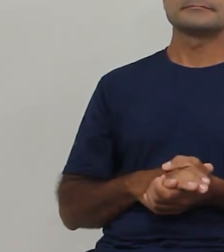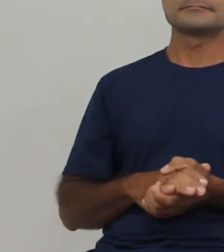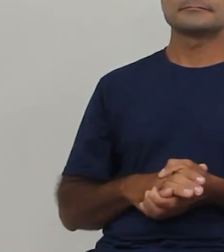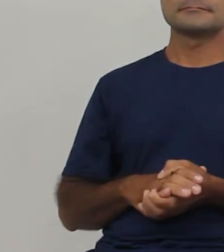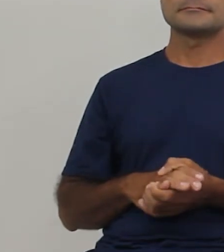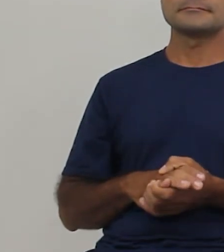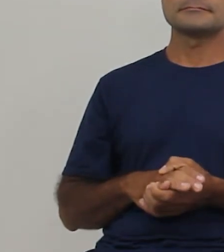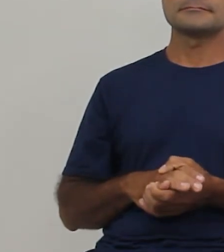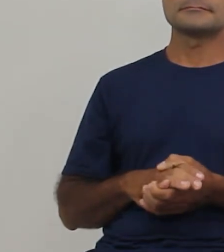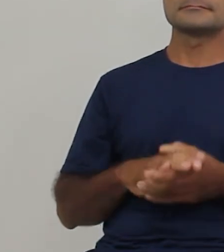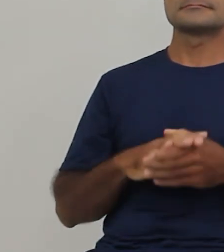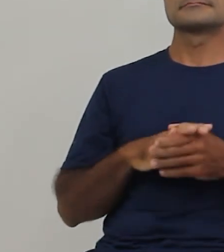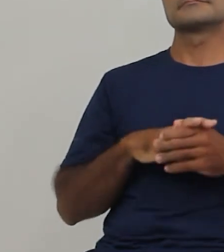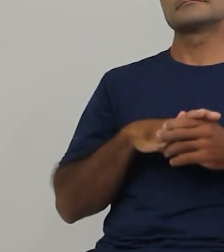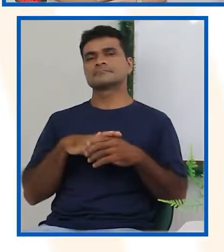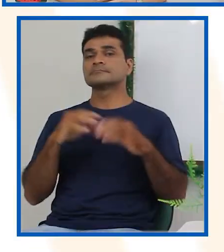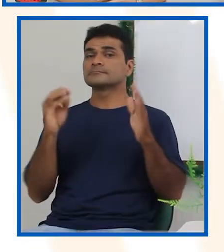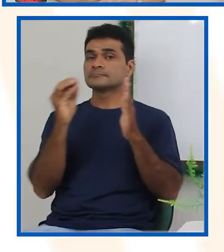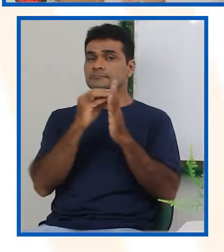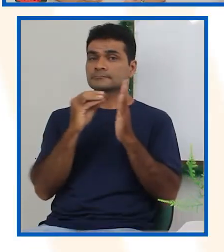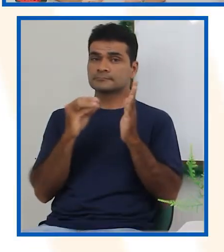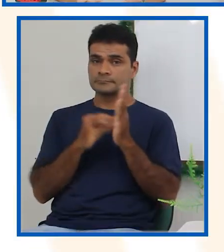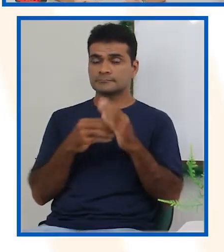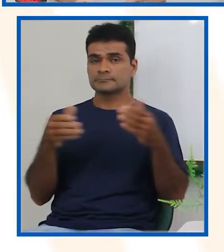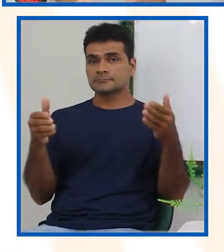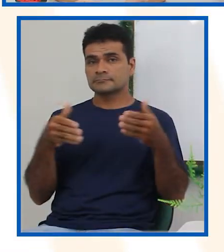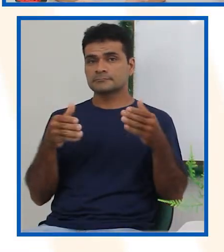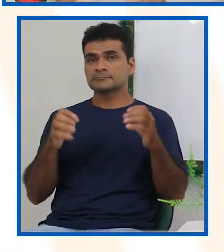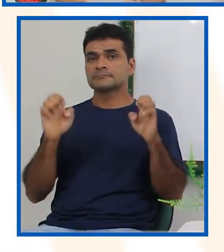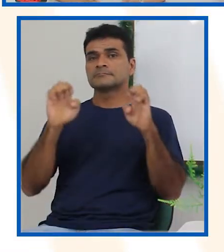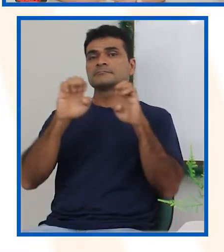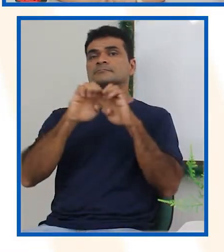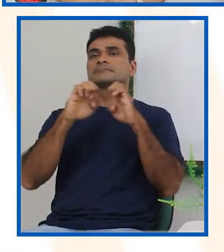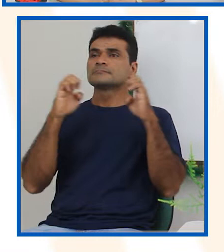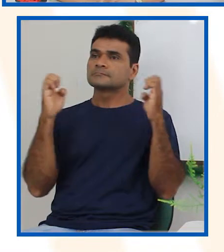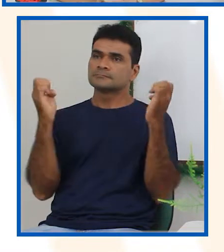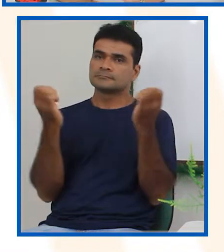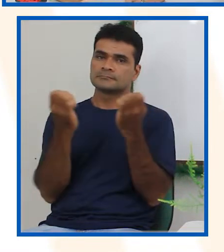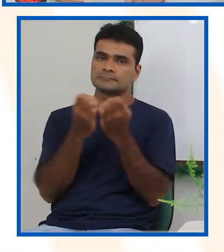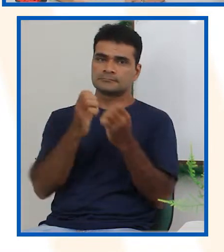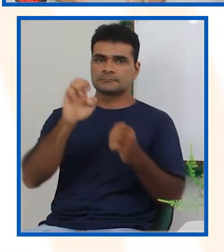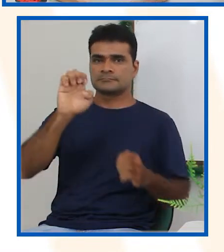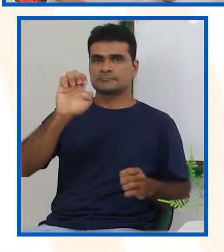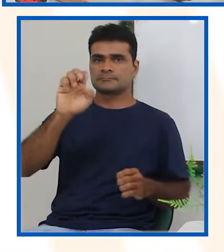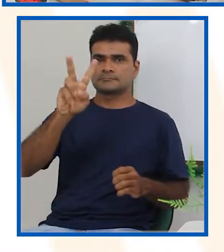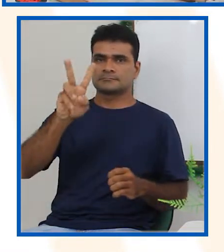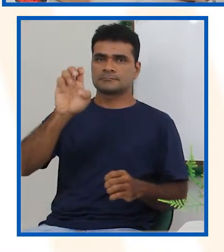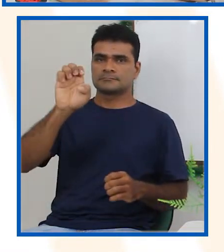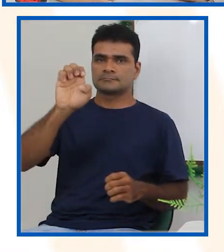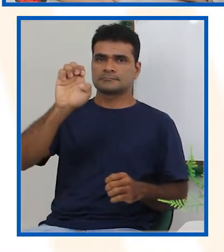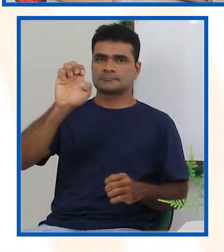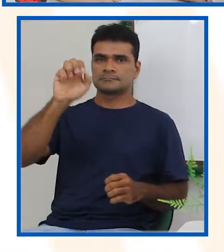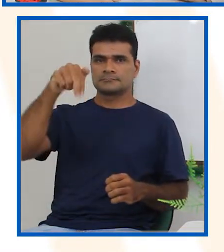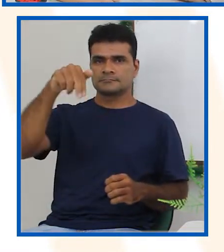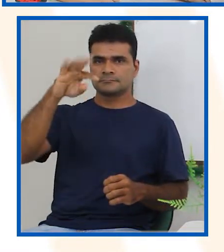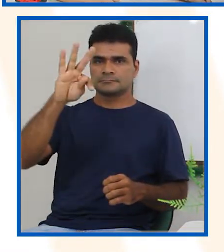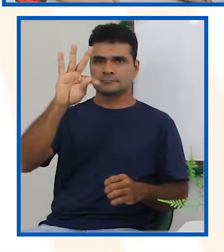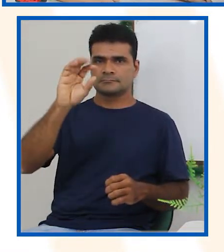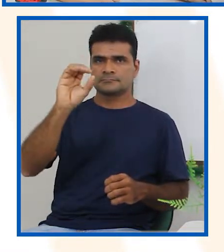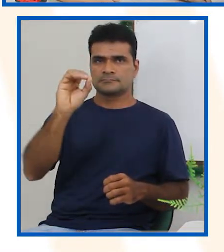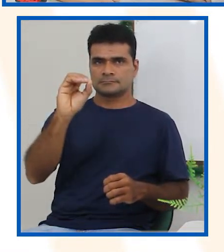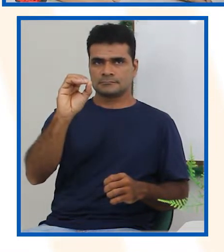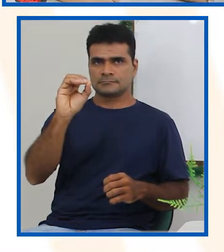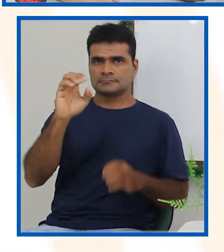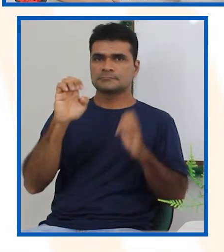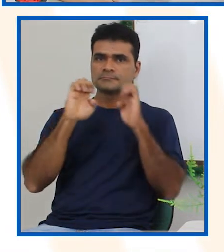Classificar eventos, tá bom? Mas, Tia Cris, o que é um evento? Vocês lembram dos